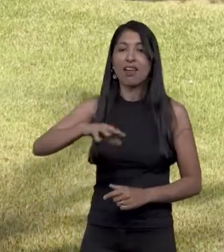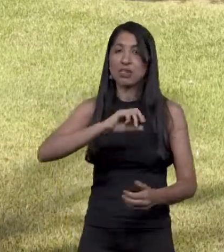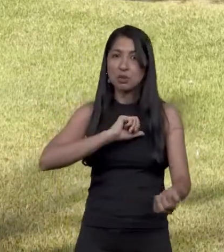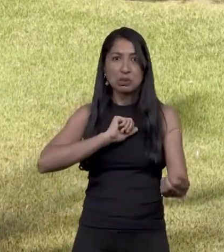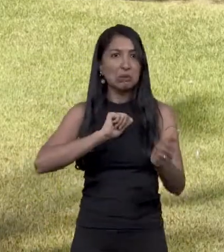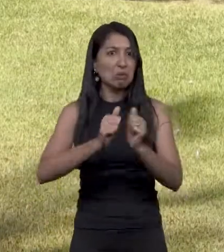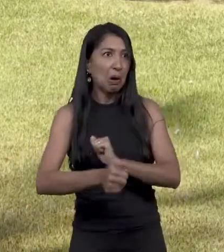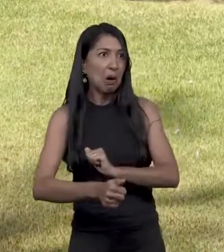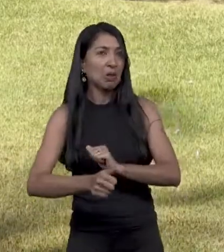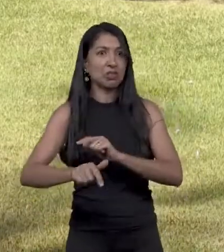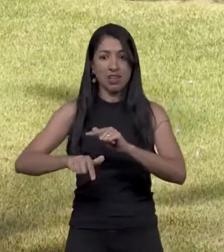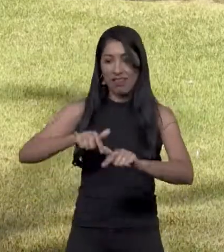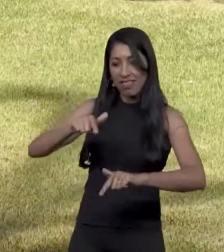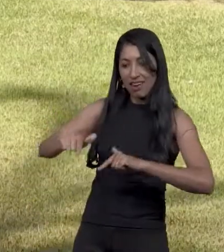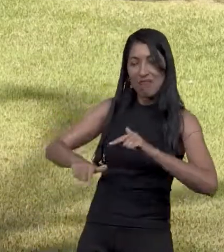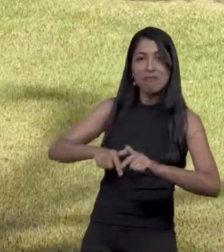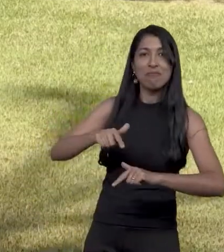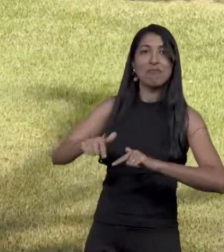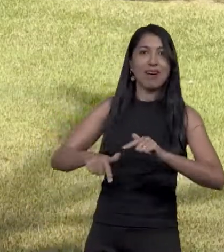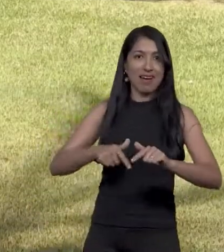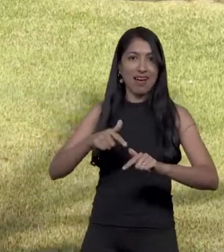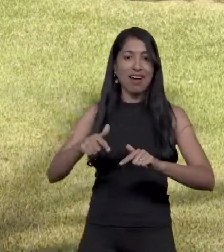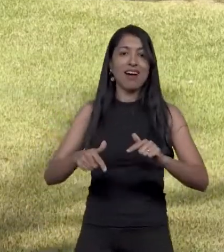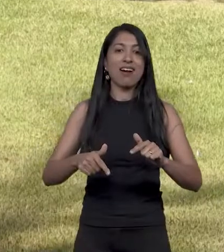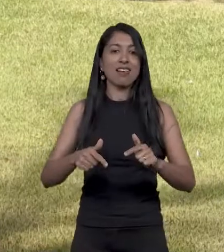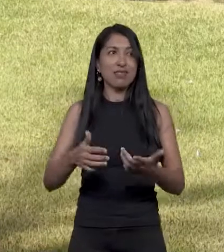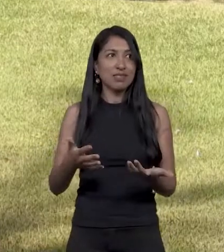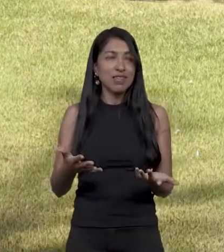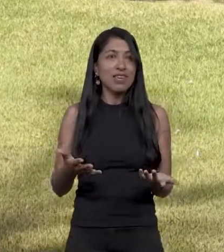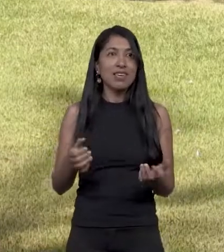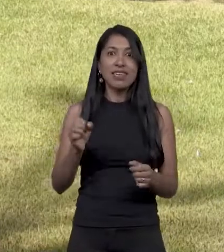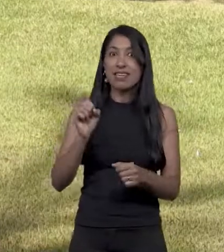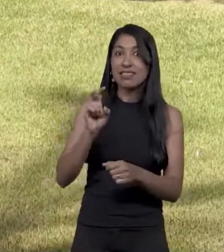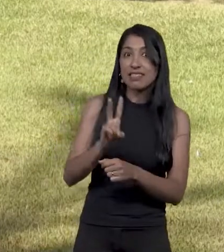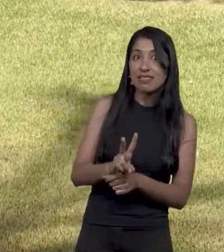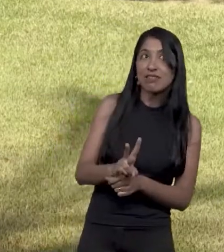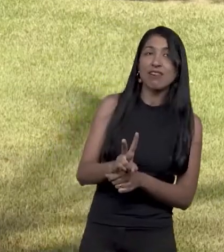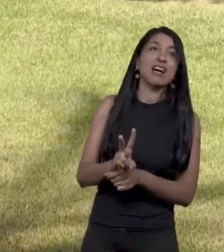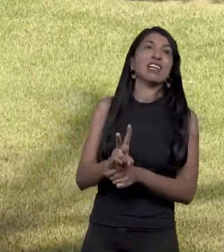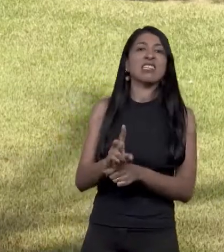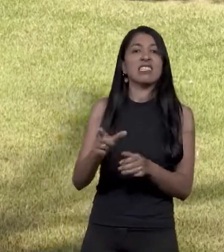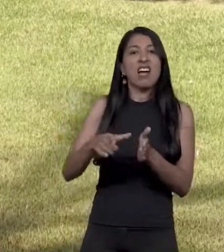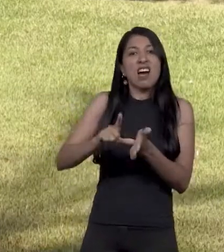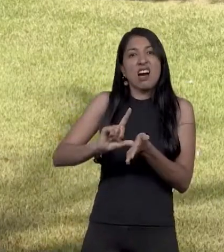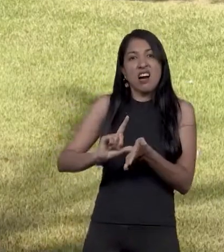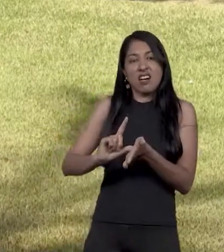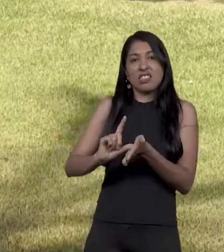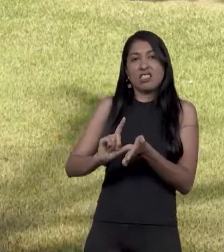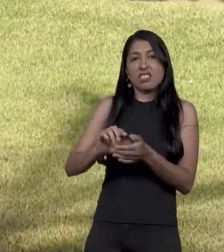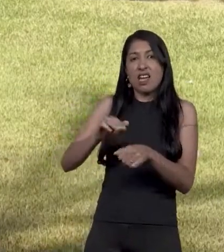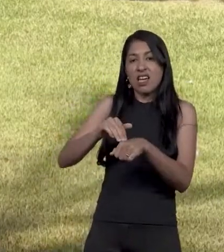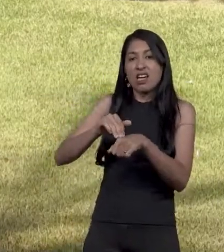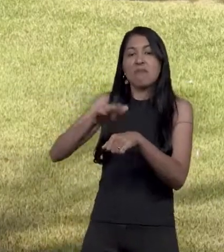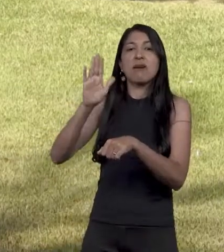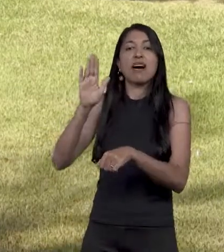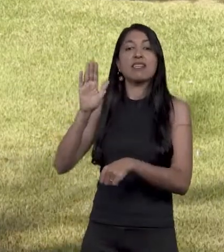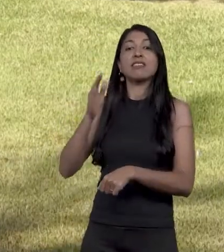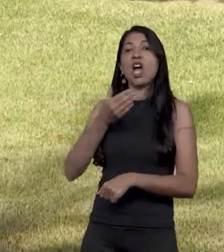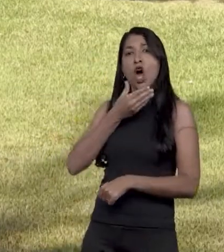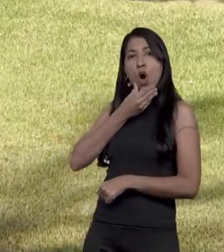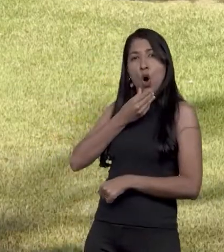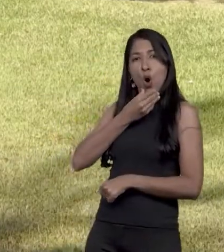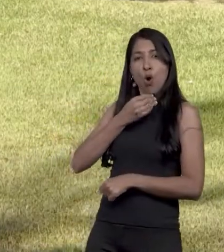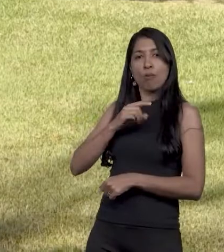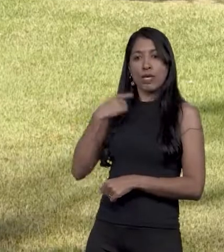na área do trabalho, e que esses cargos, essas vagas, eram mais ocupadas por meninos com deficiência.